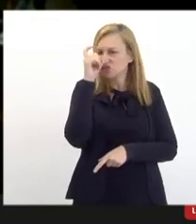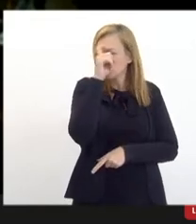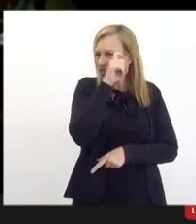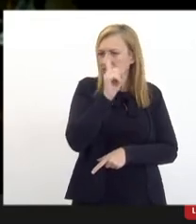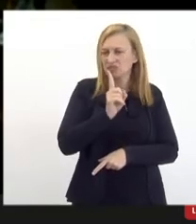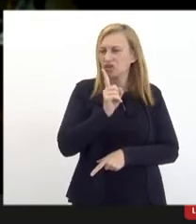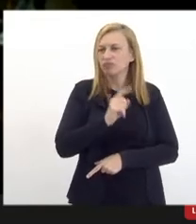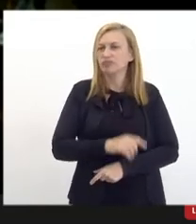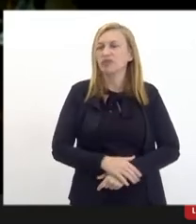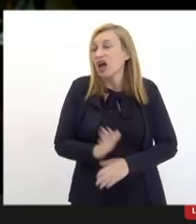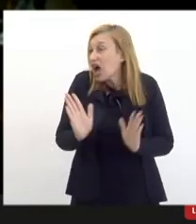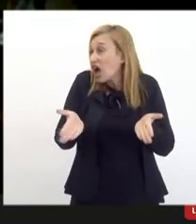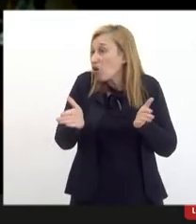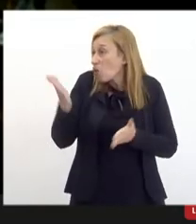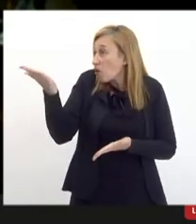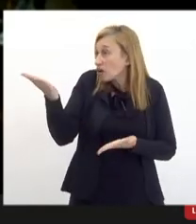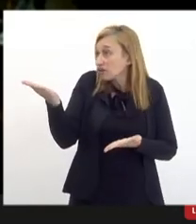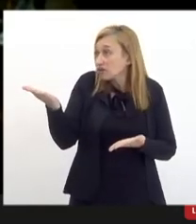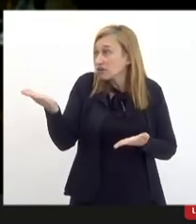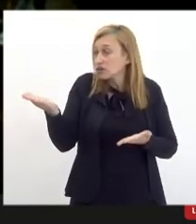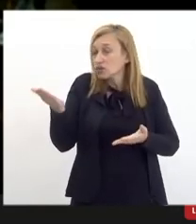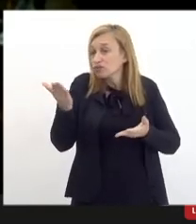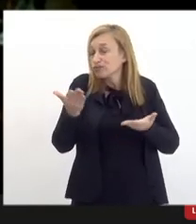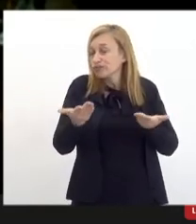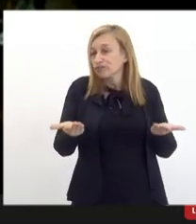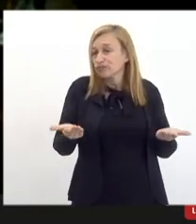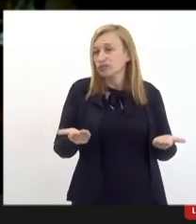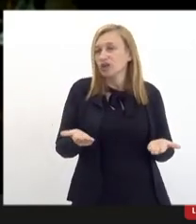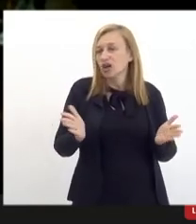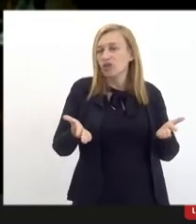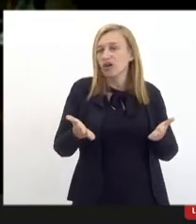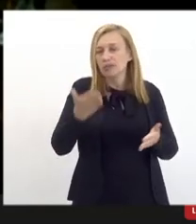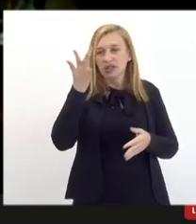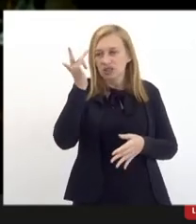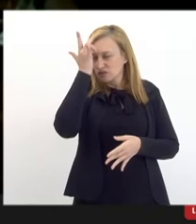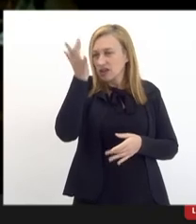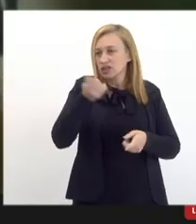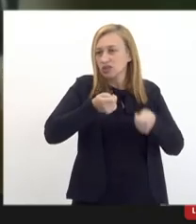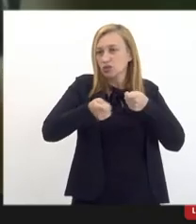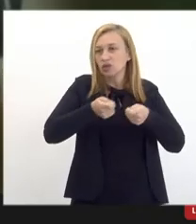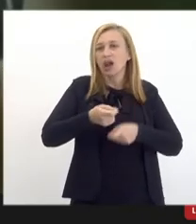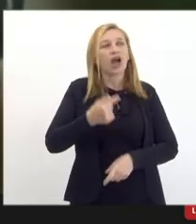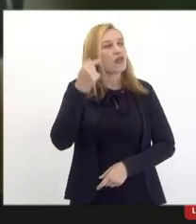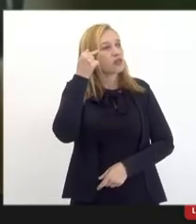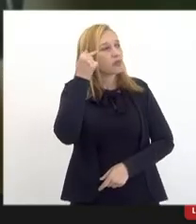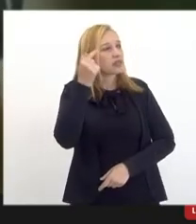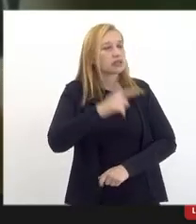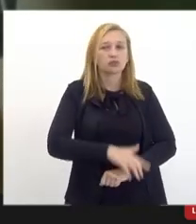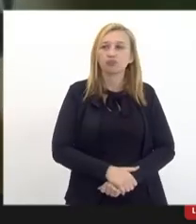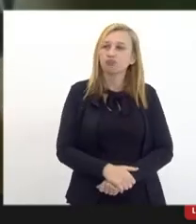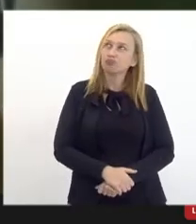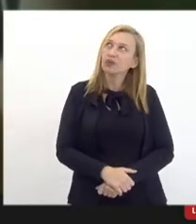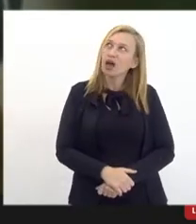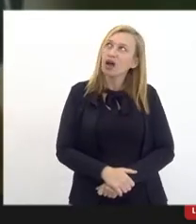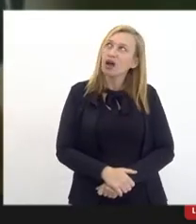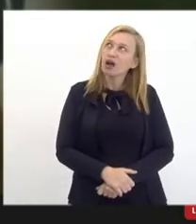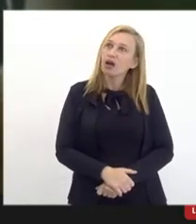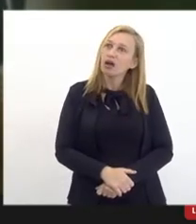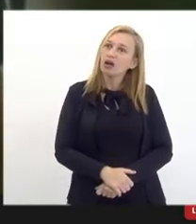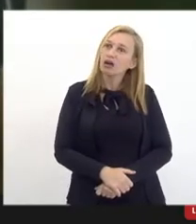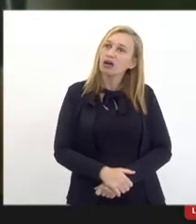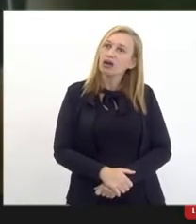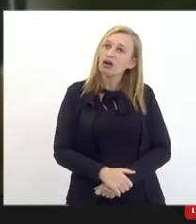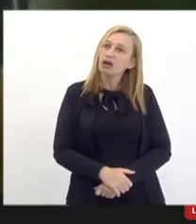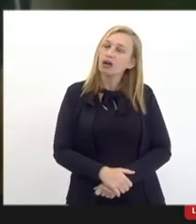operacional ainda mais agora com a nota fiscal eletrônica isso é muito fácil de controlar. Eu fico pensando assim até benchmark